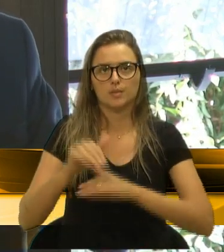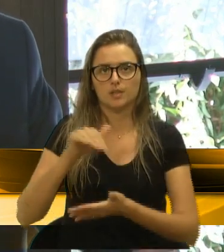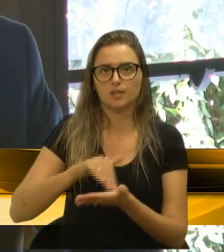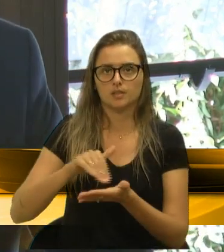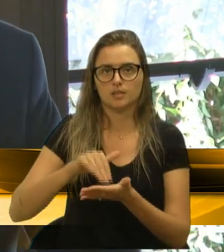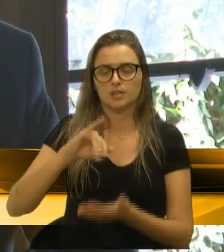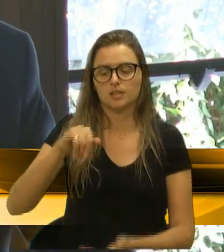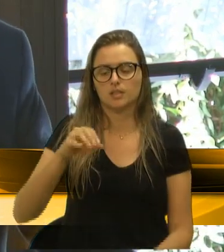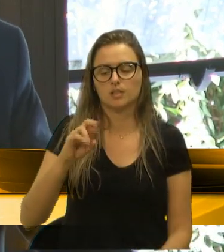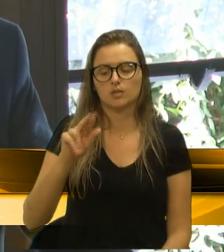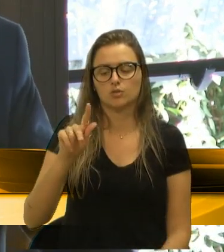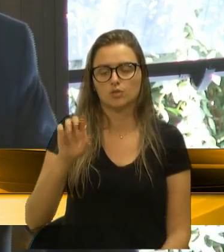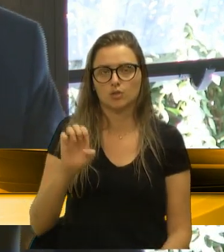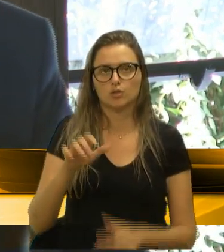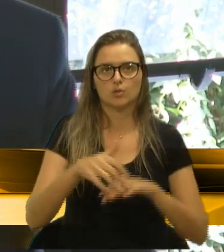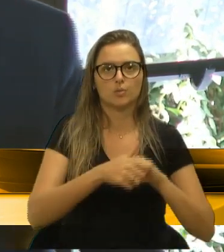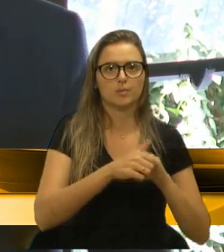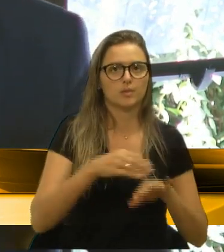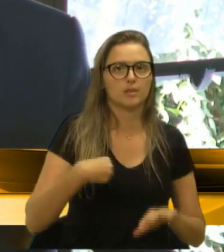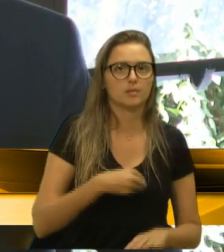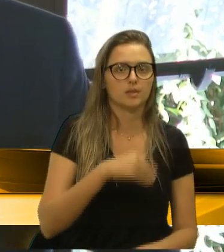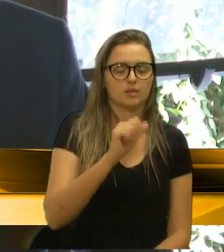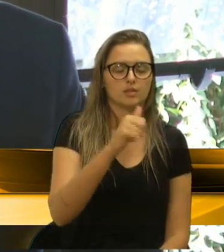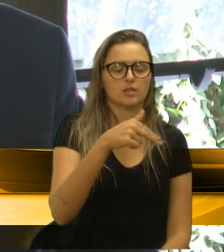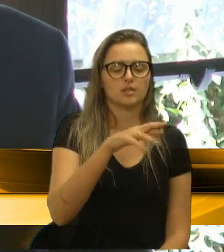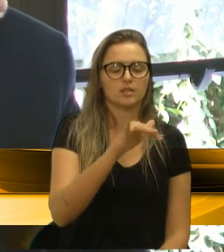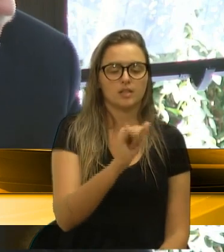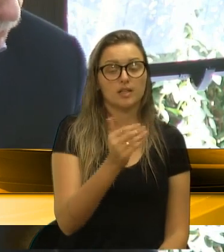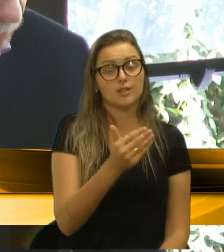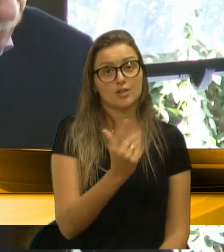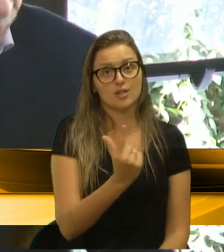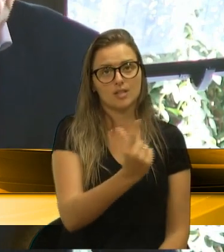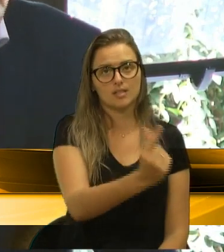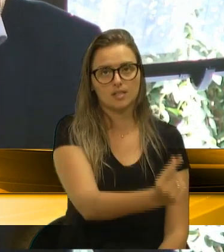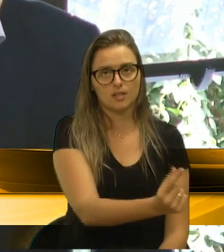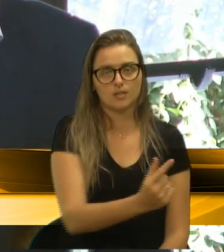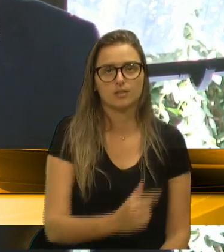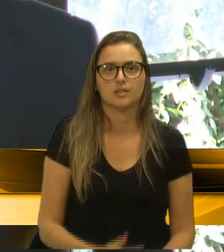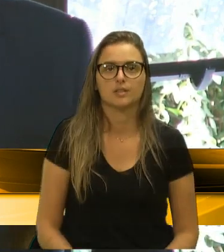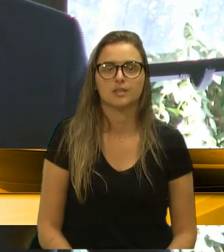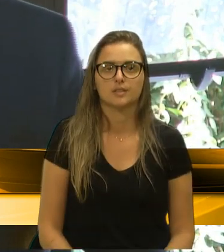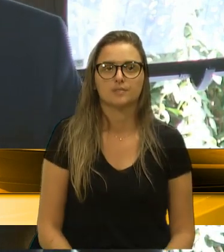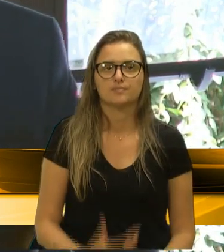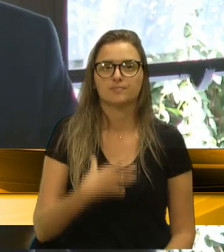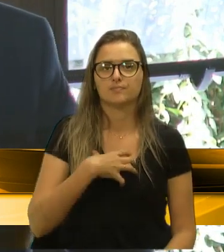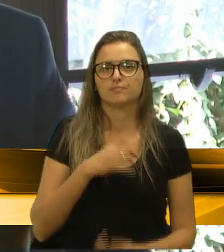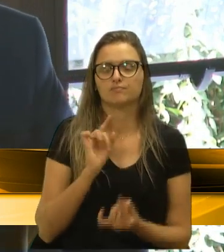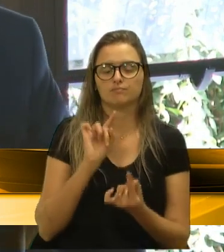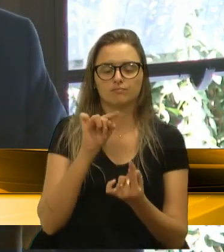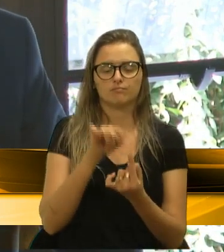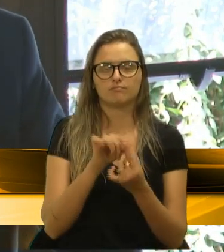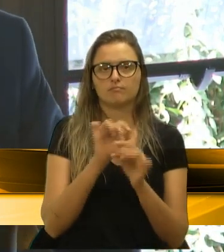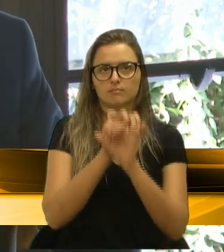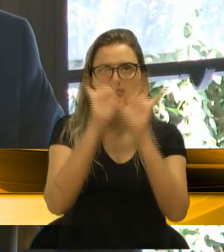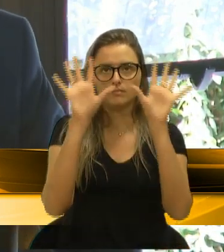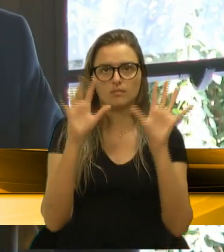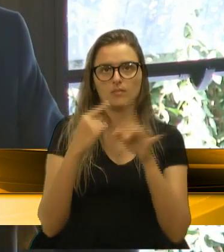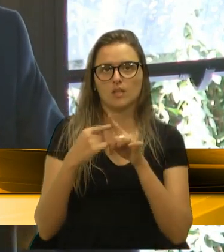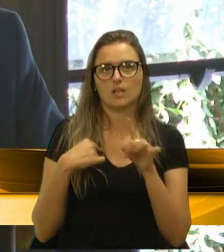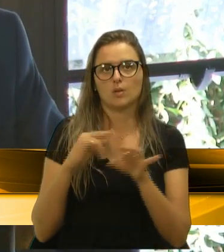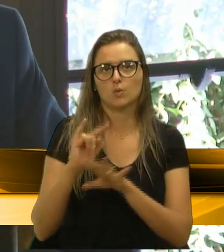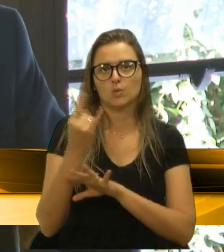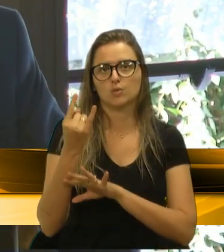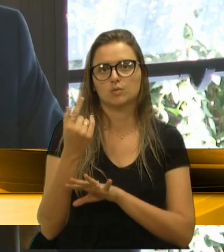Jorge, cumprimentar também a doutora Andréa, que já esteve aí, e de forma bem objetiva, até porque sou o último inscrito,